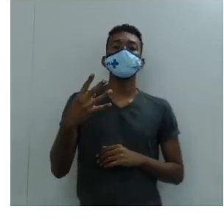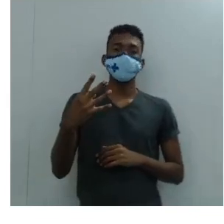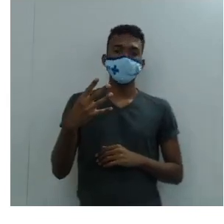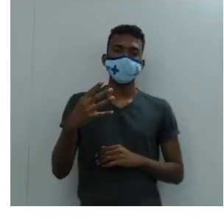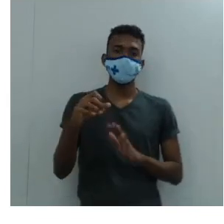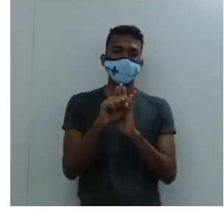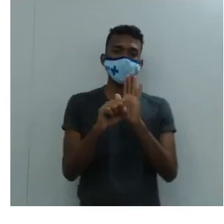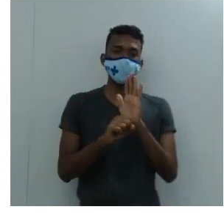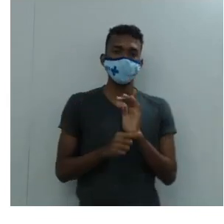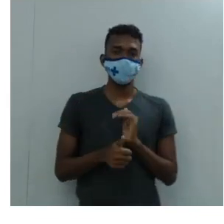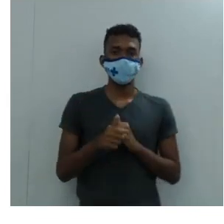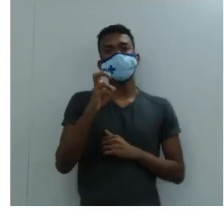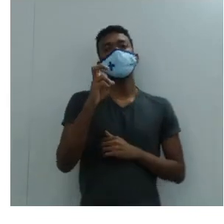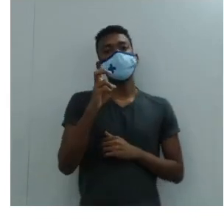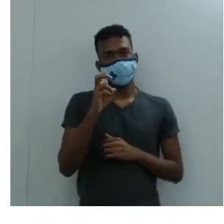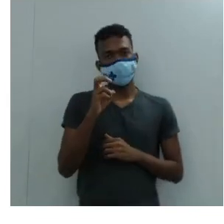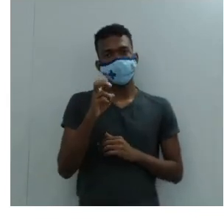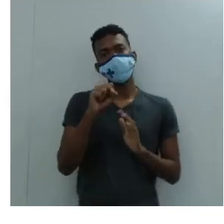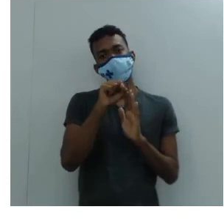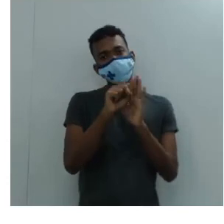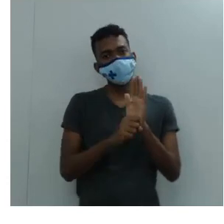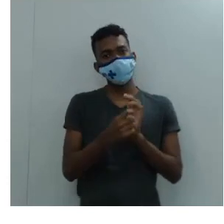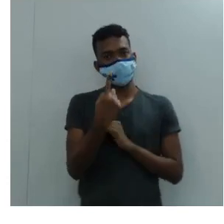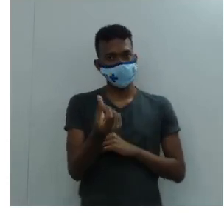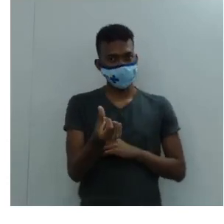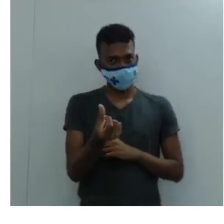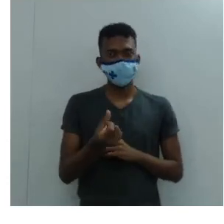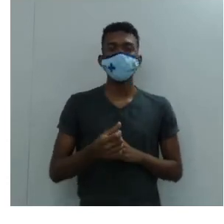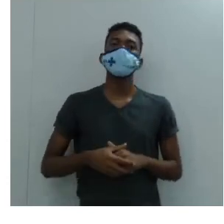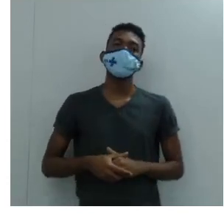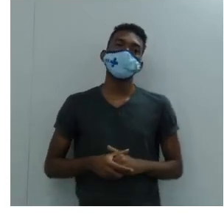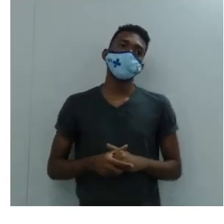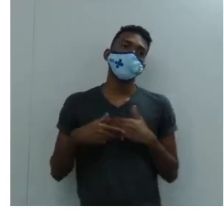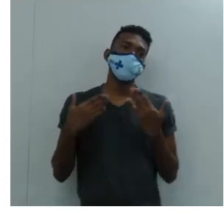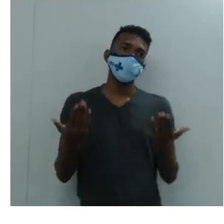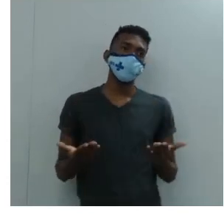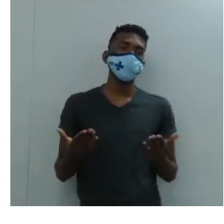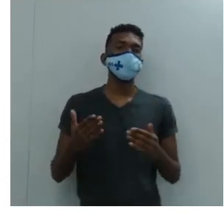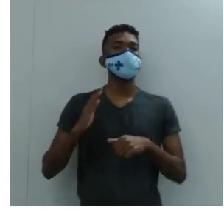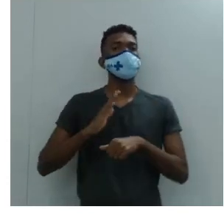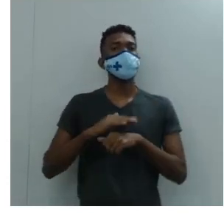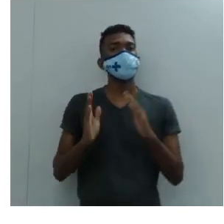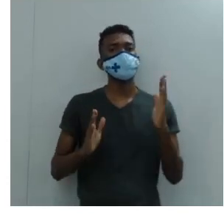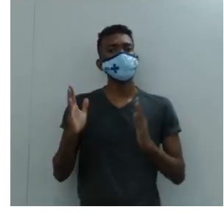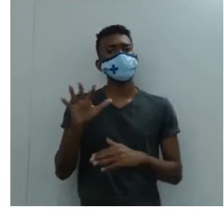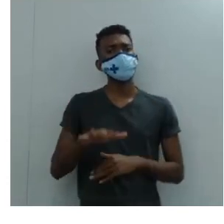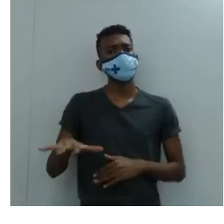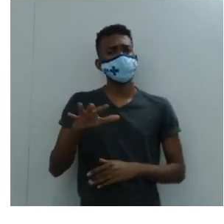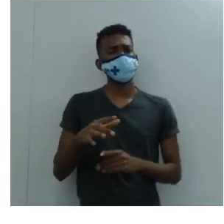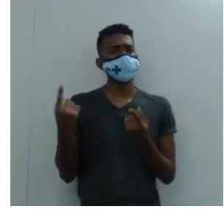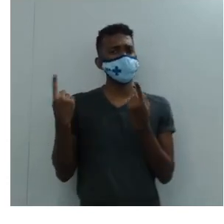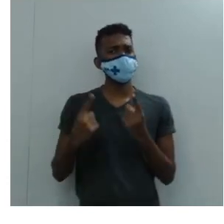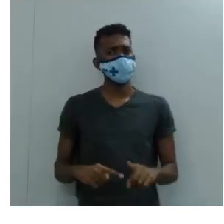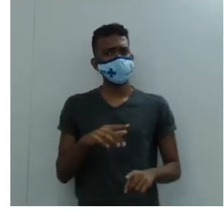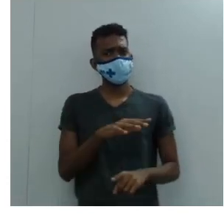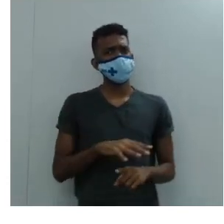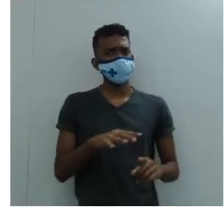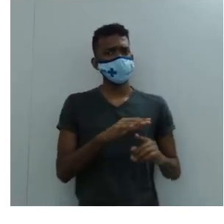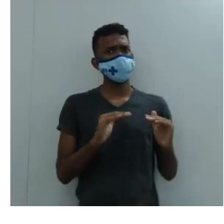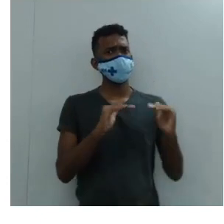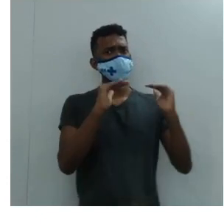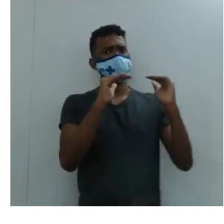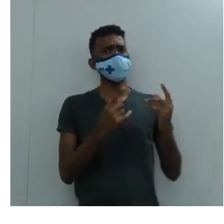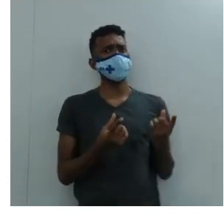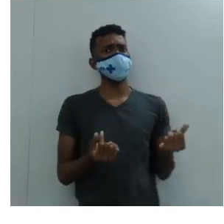século XV, não é isso? E século XVI. Então é oposição à cultura feudal, né? Então o renascimento foi um